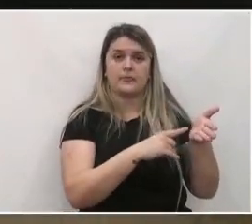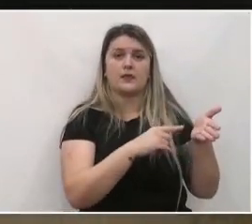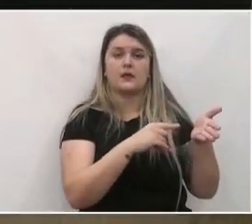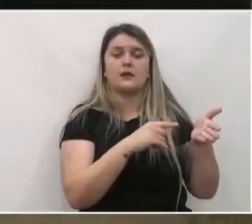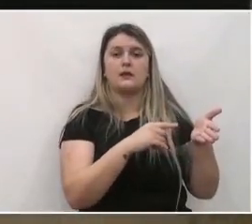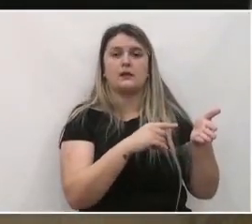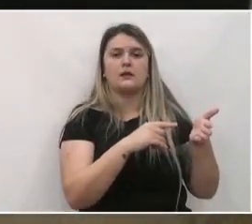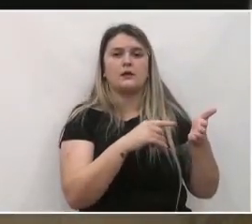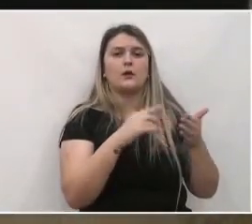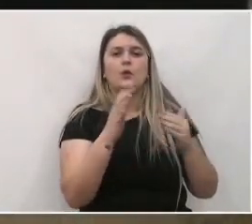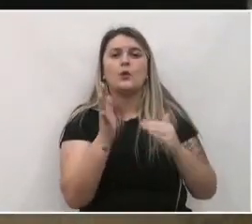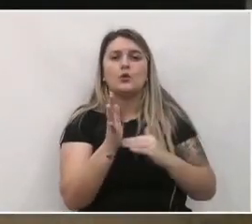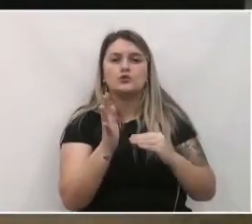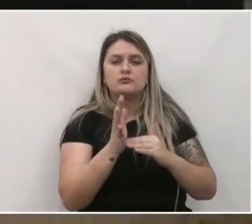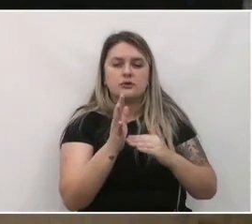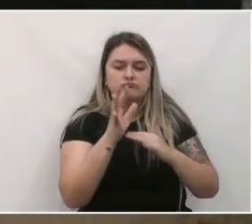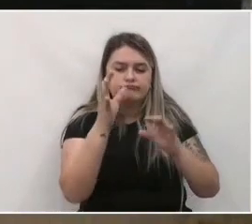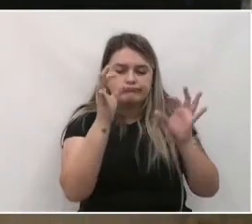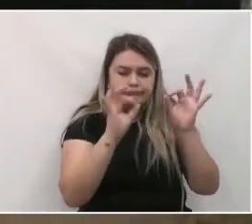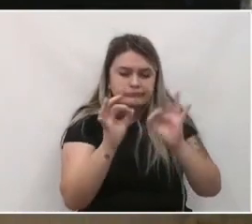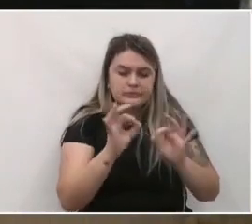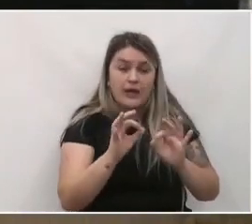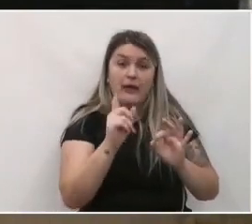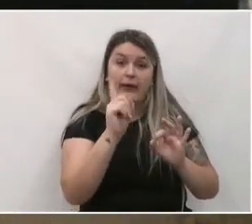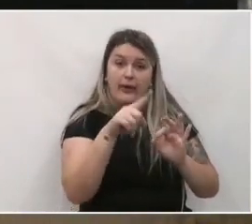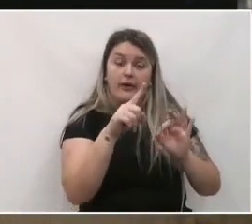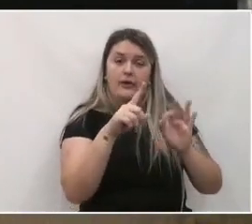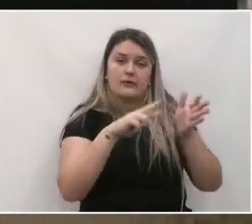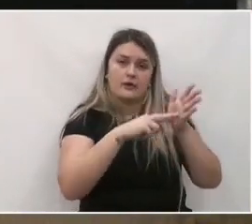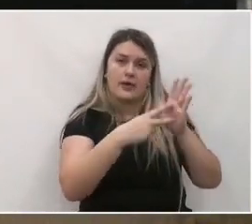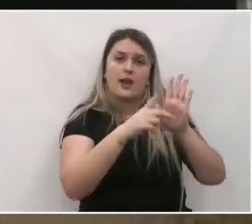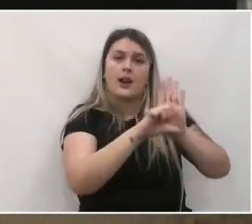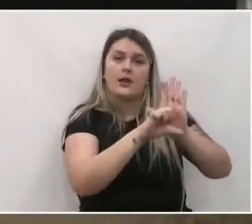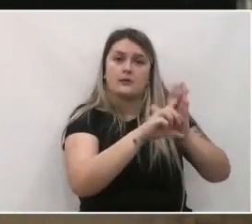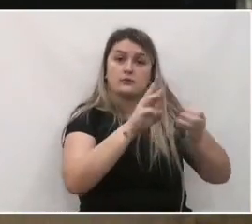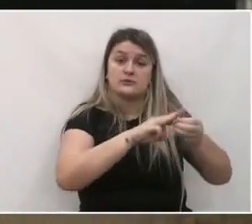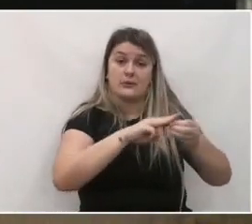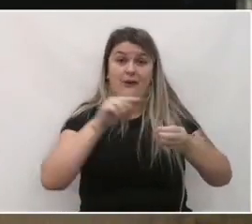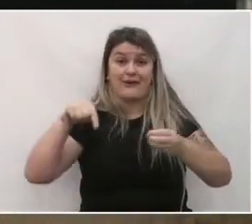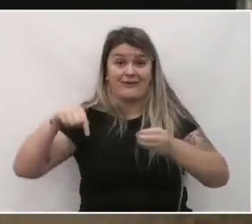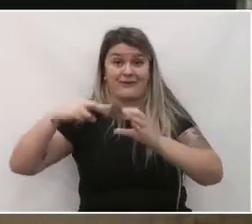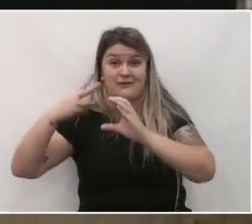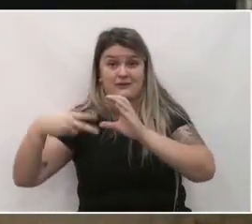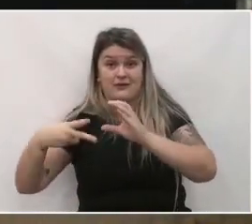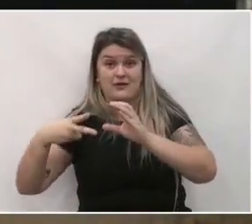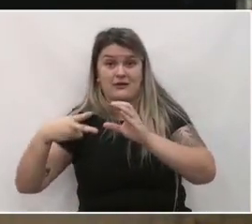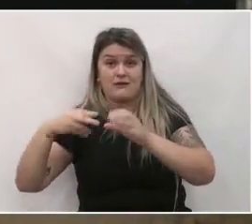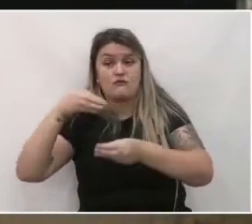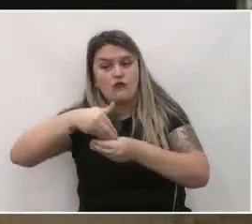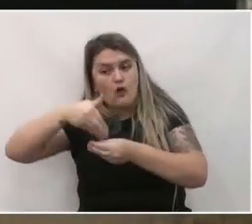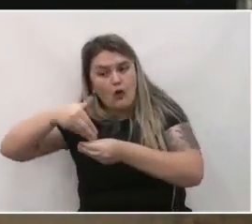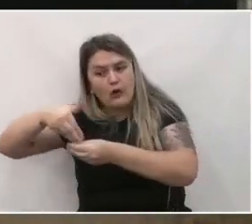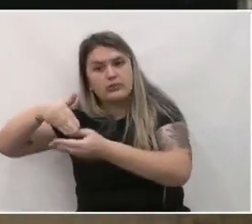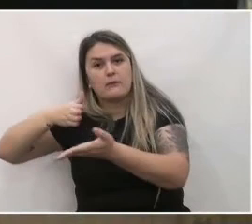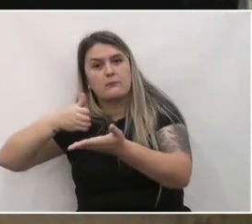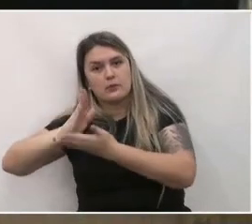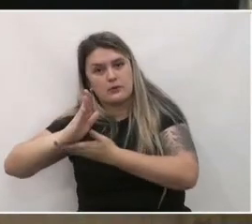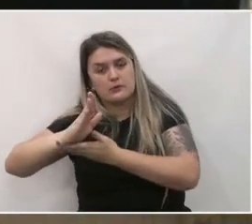análise ele é uma lei municipal então ele será aprovado pela Câmara de Vereadores e será